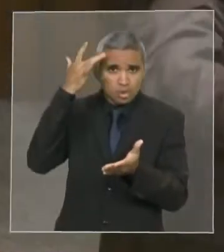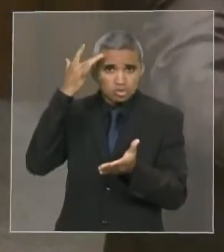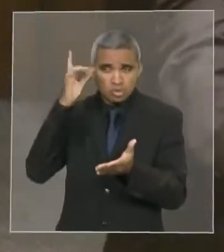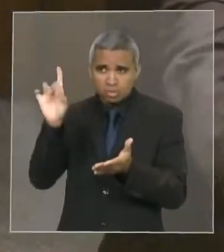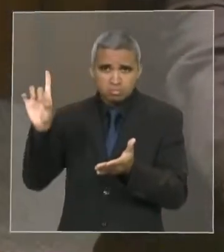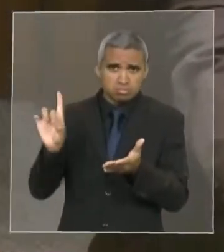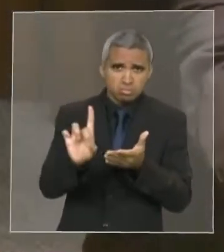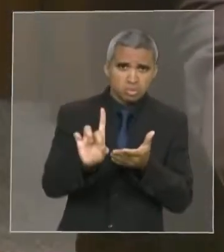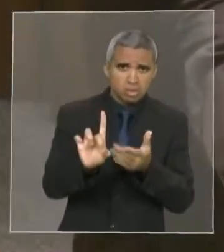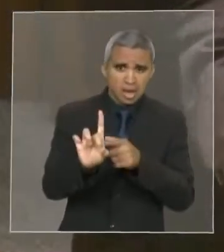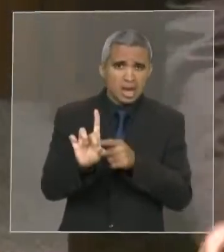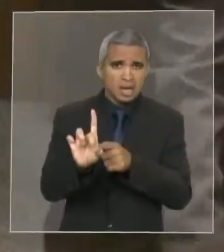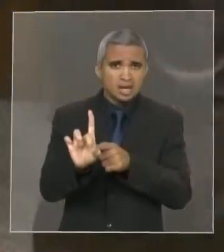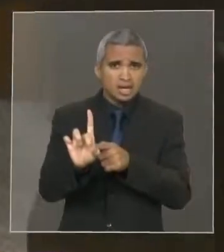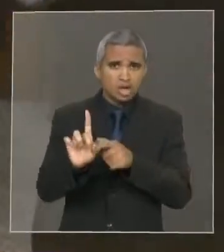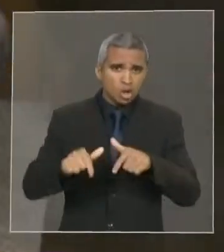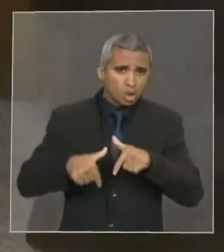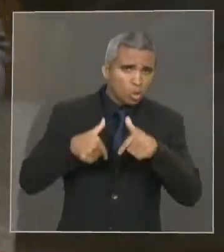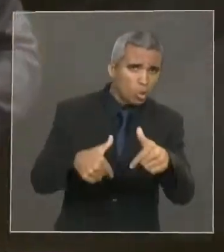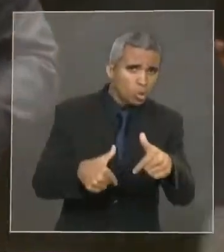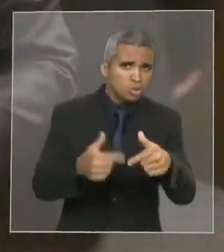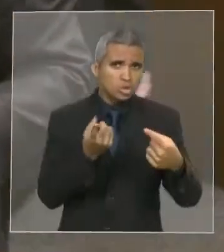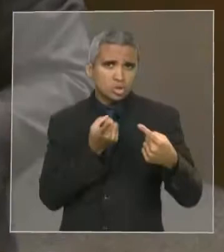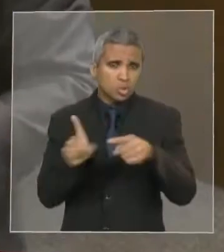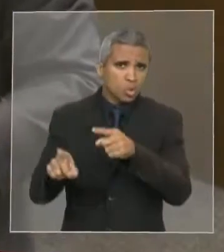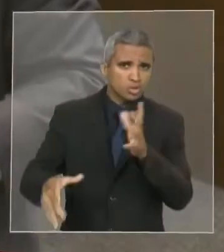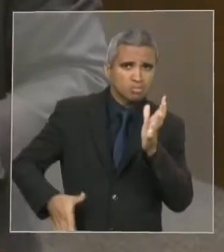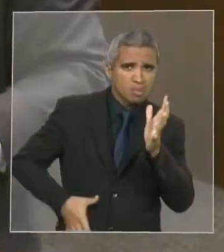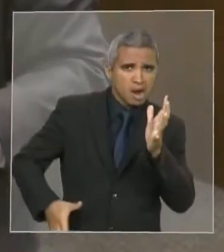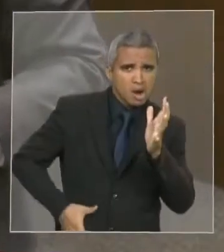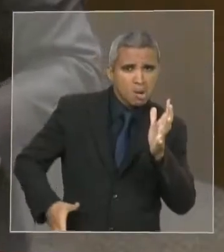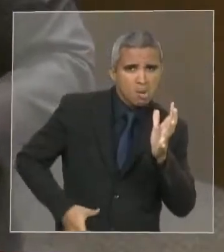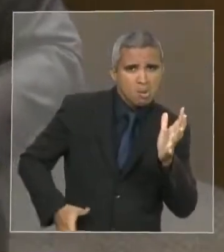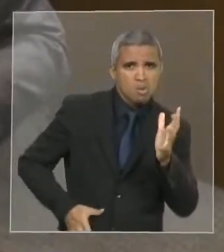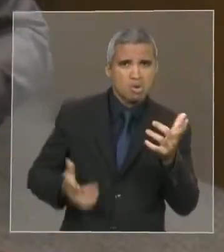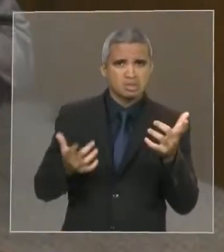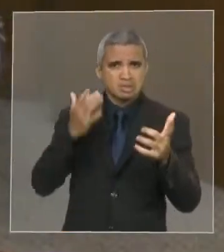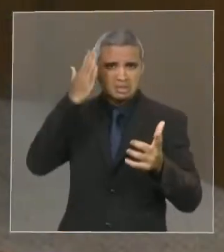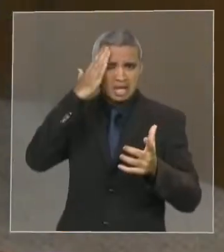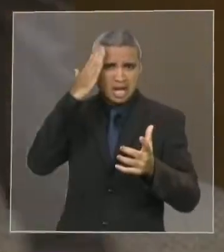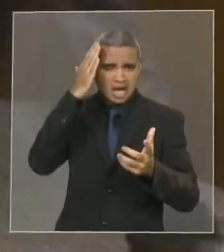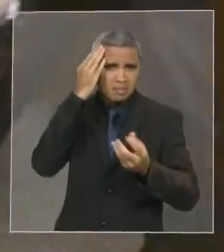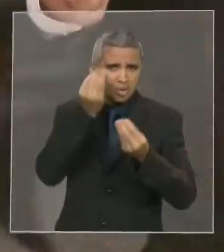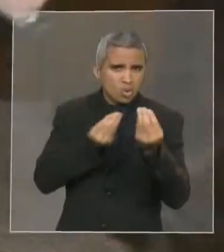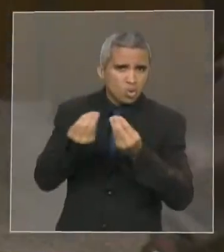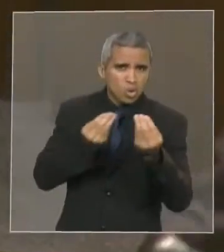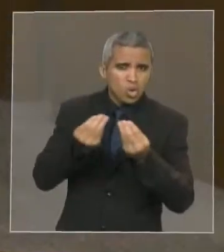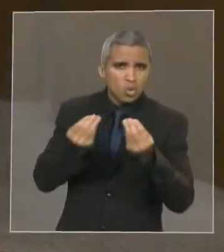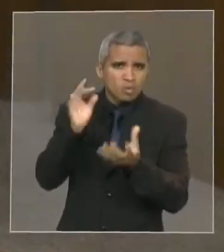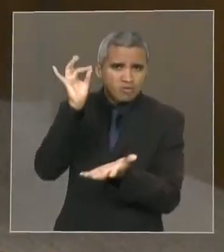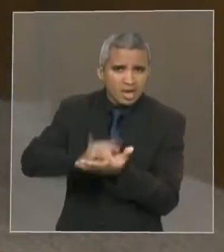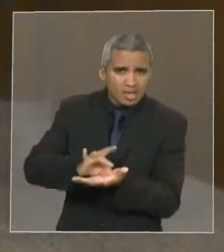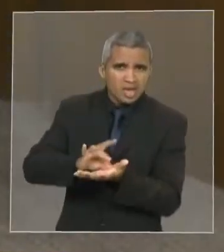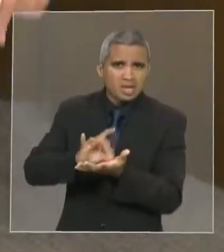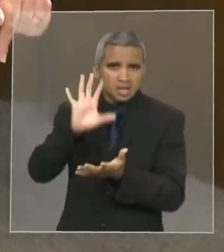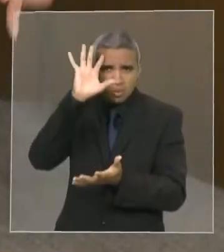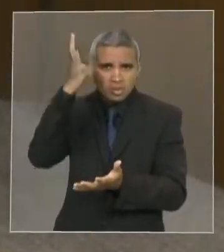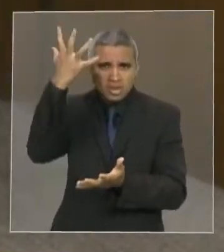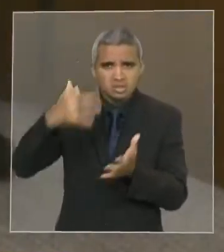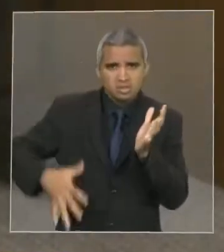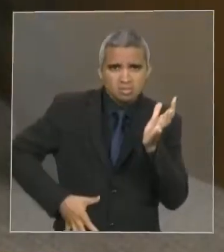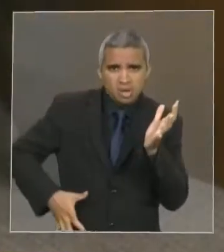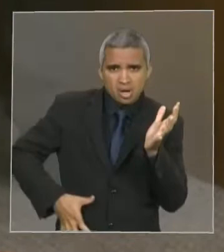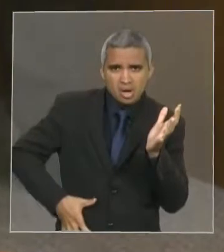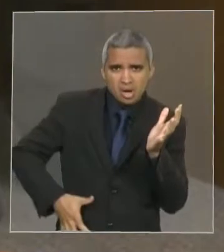lutando contra os bandidos, enfrentando os bandidos que sabem realmente a realidade da bandidagem do nosso estado e que pode